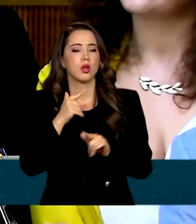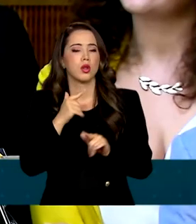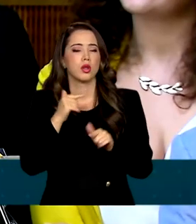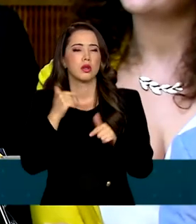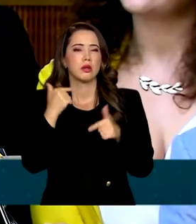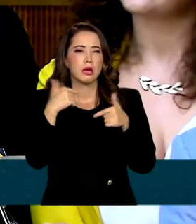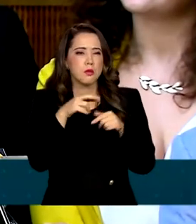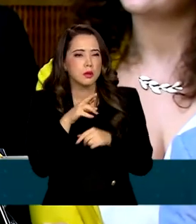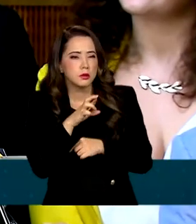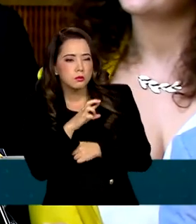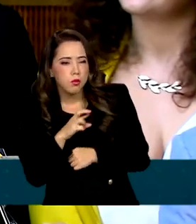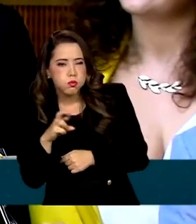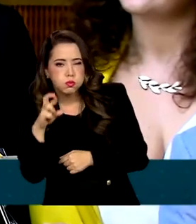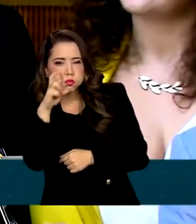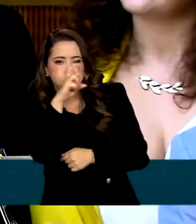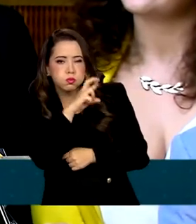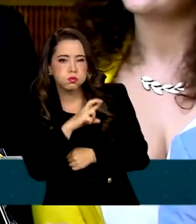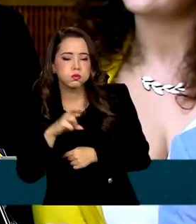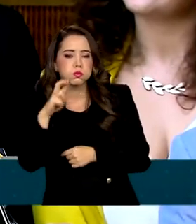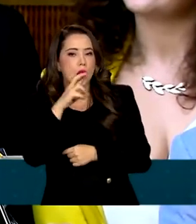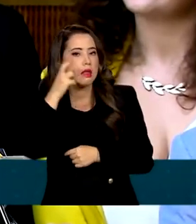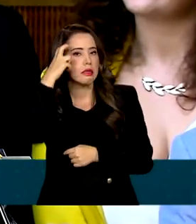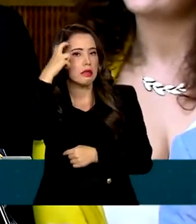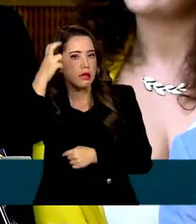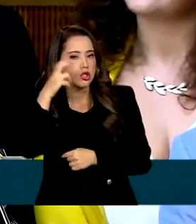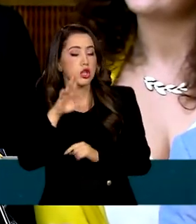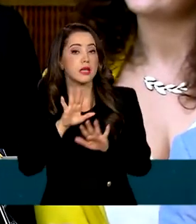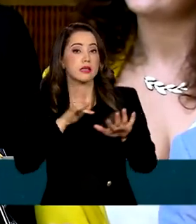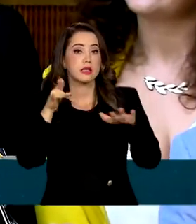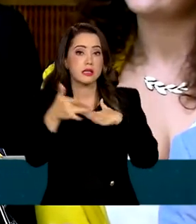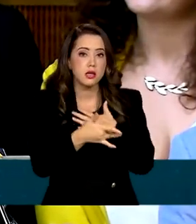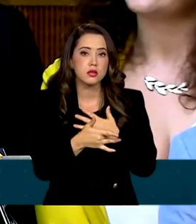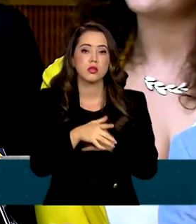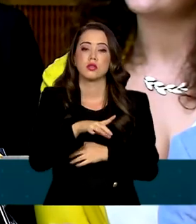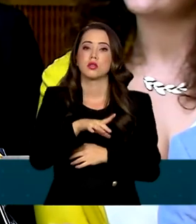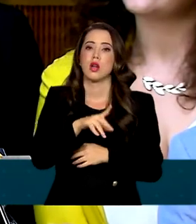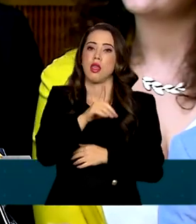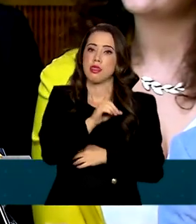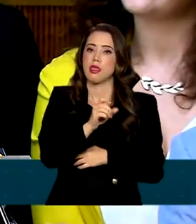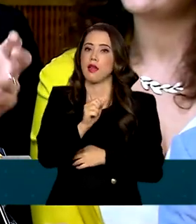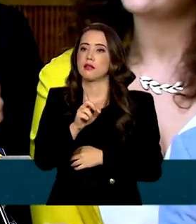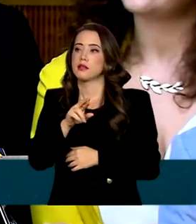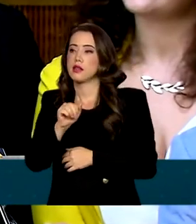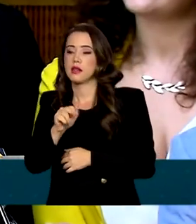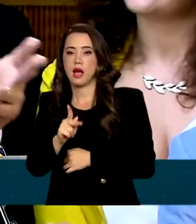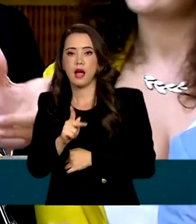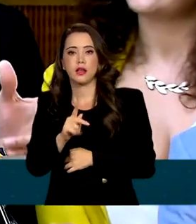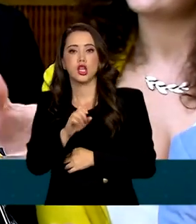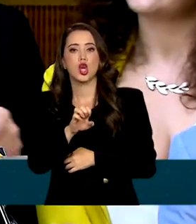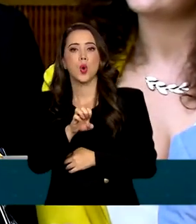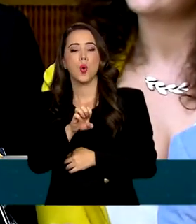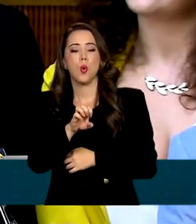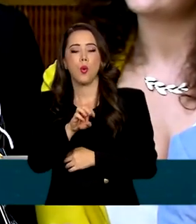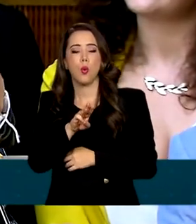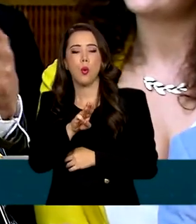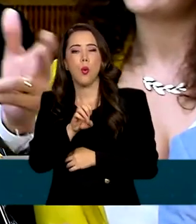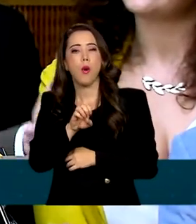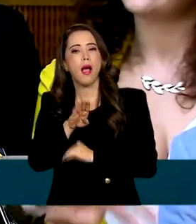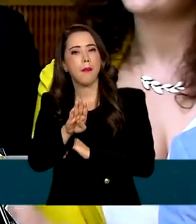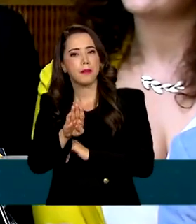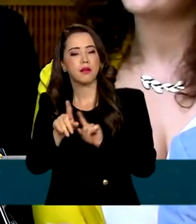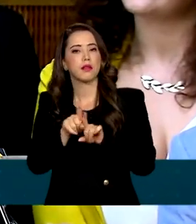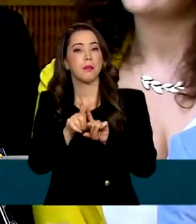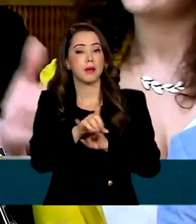sociais, principalmente na chamada Dark Web, Deep Web, que são essas redes que estimulam a violência,